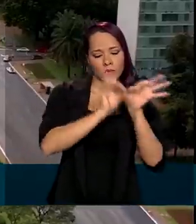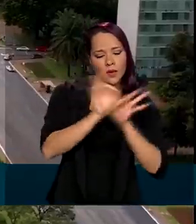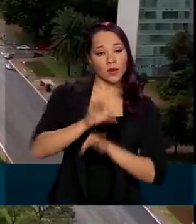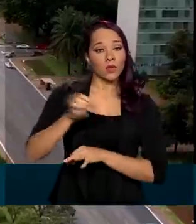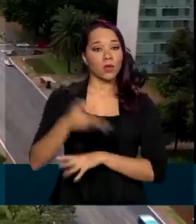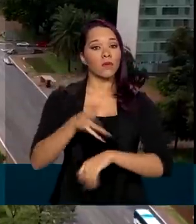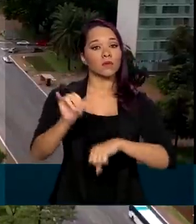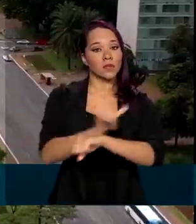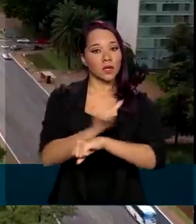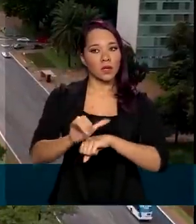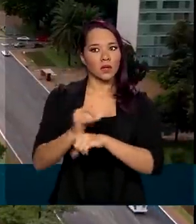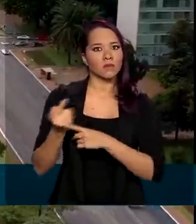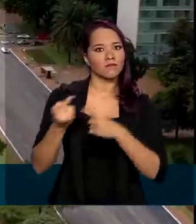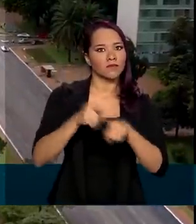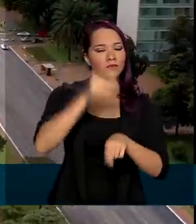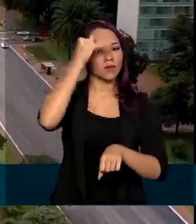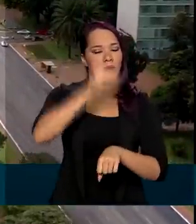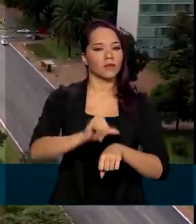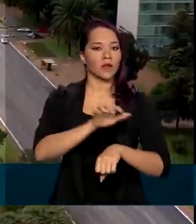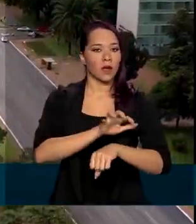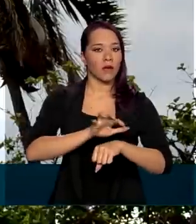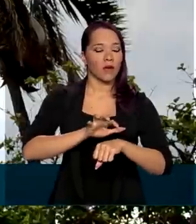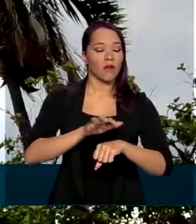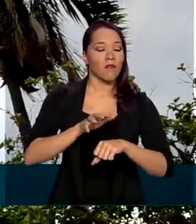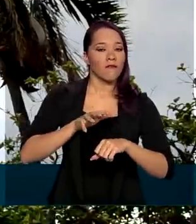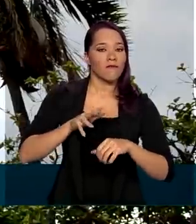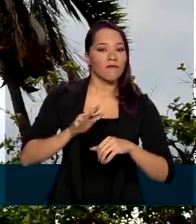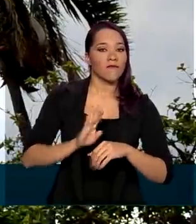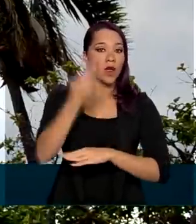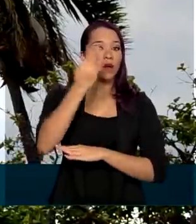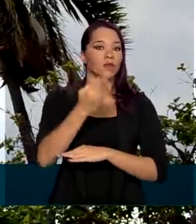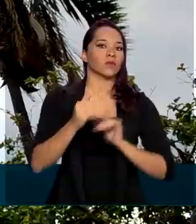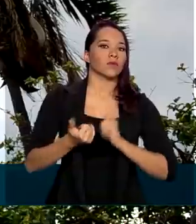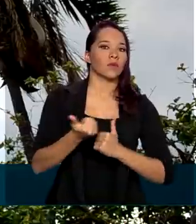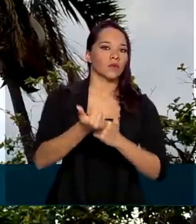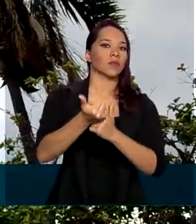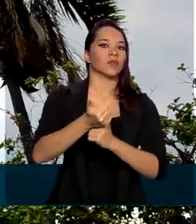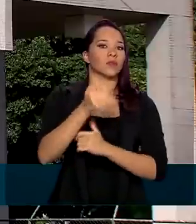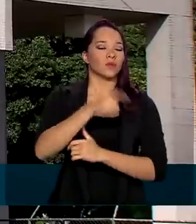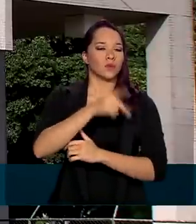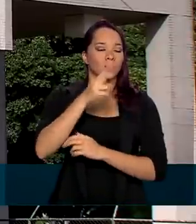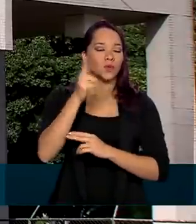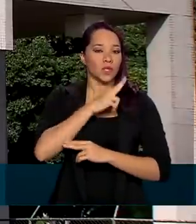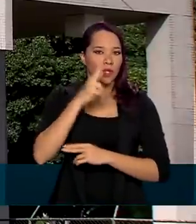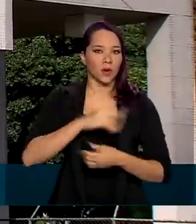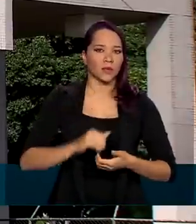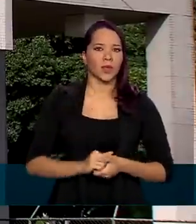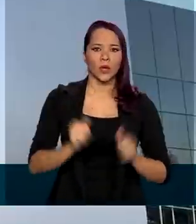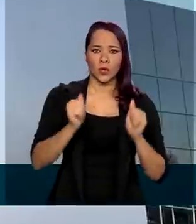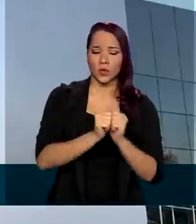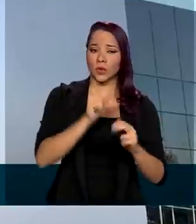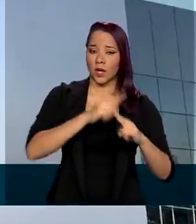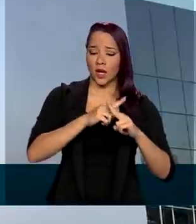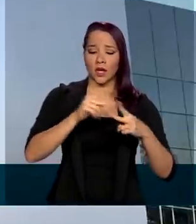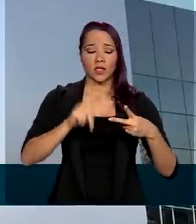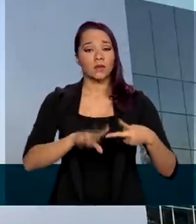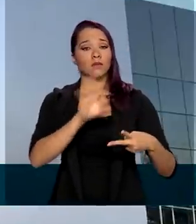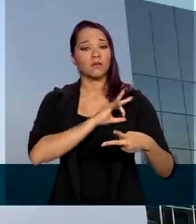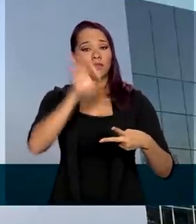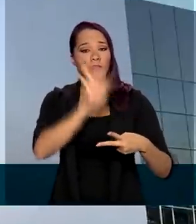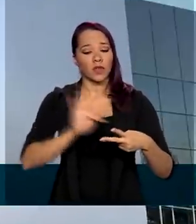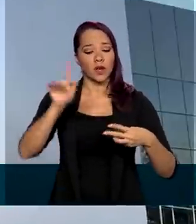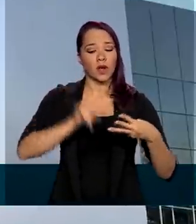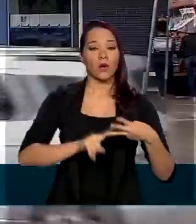estratégia de combate a fraudes no auxílio emergencial, de forma integrada com a Caixa, a Polícia Federal e o Ministério